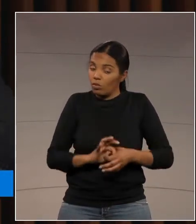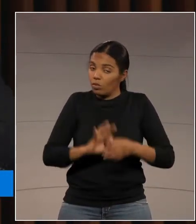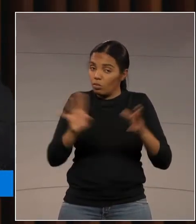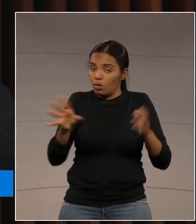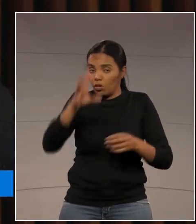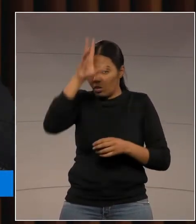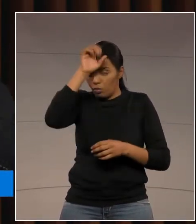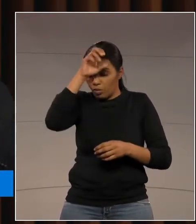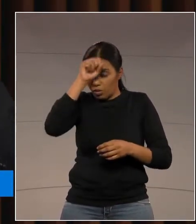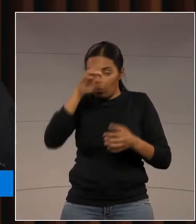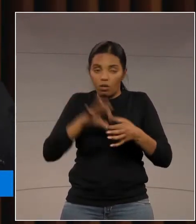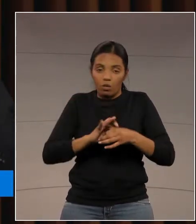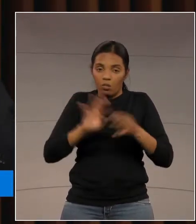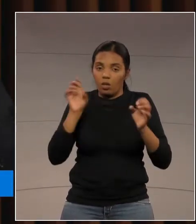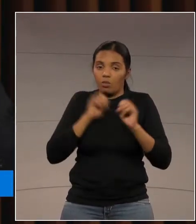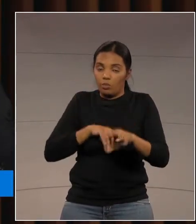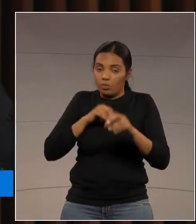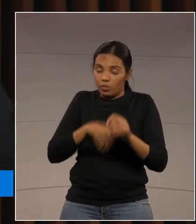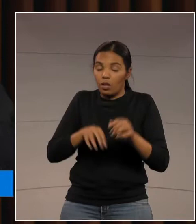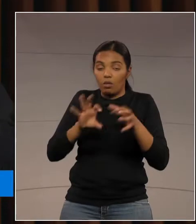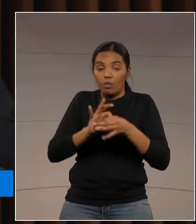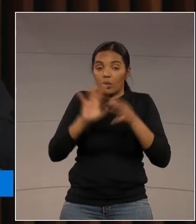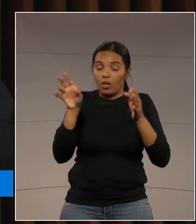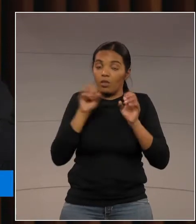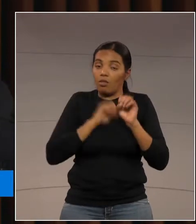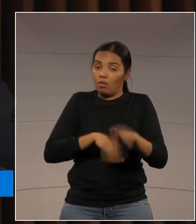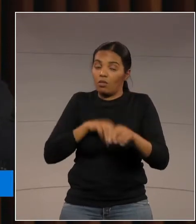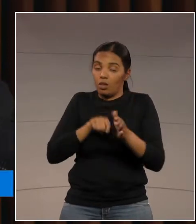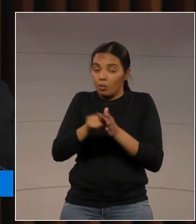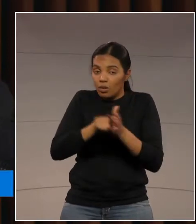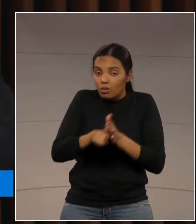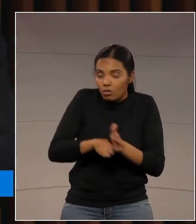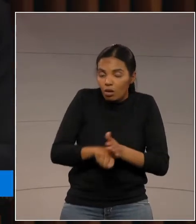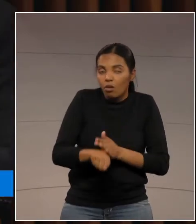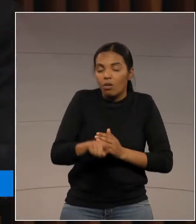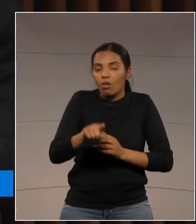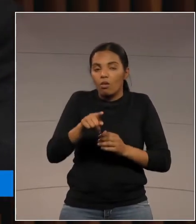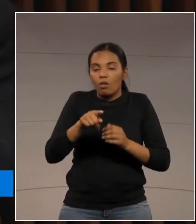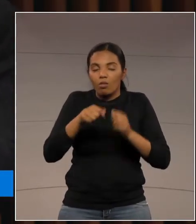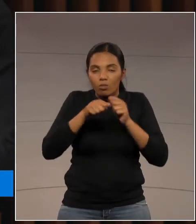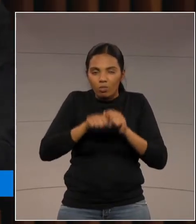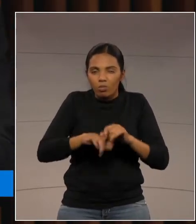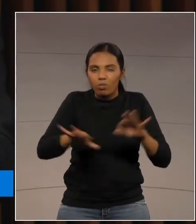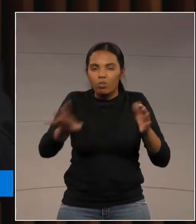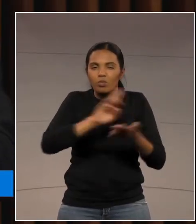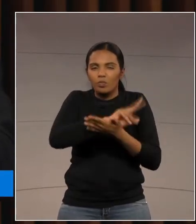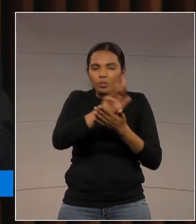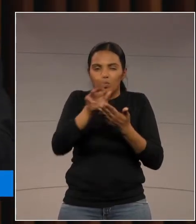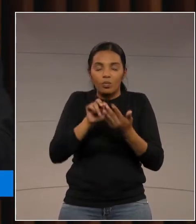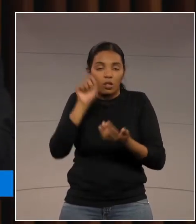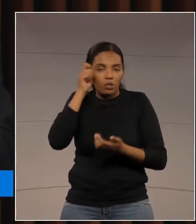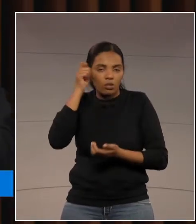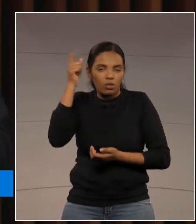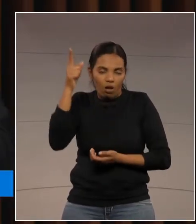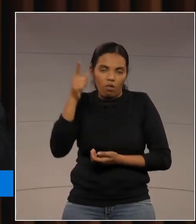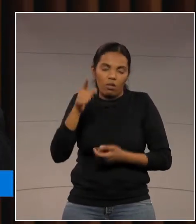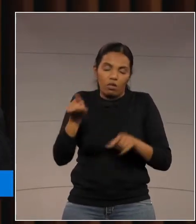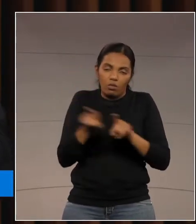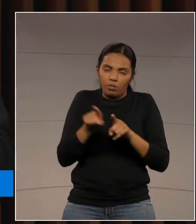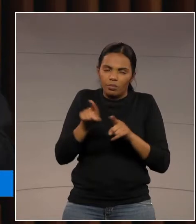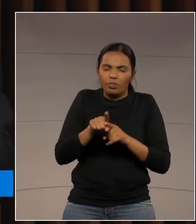de aprender, ensinar, pesquisar e divulgar o pensamento, a arte do saber, pluralismo de ideias e